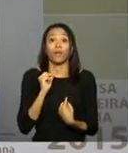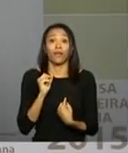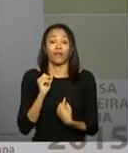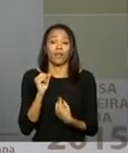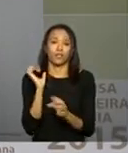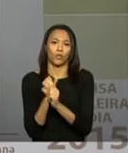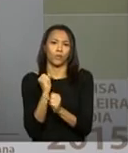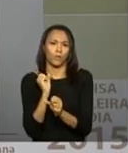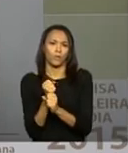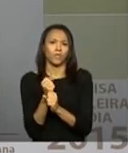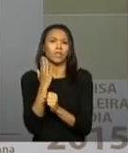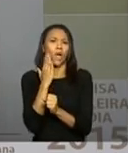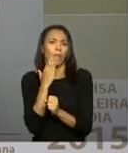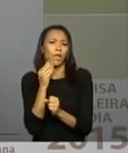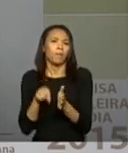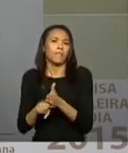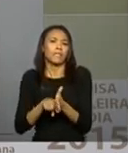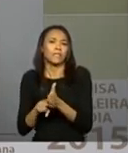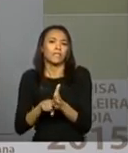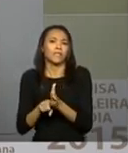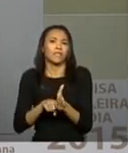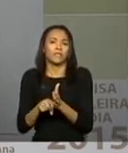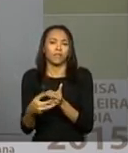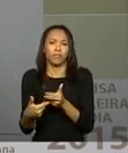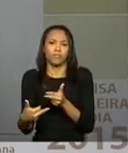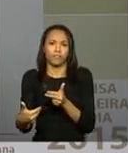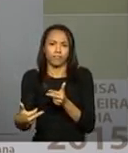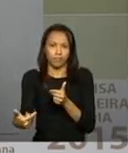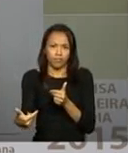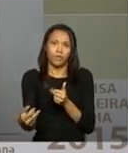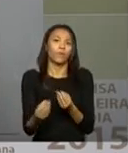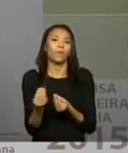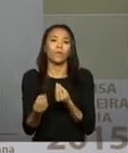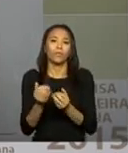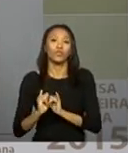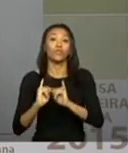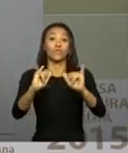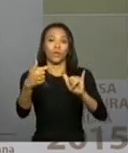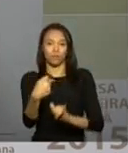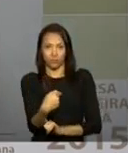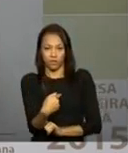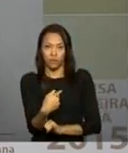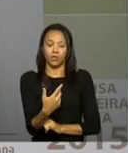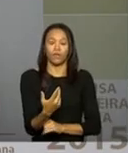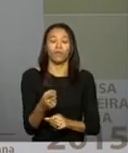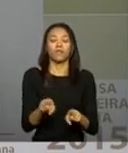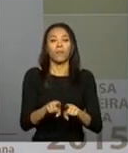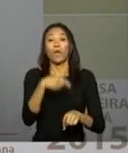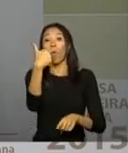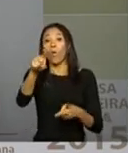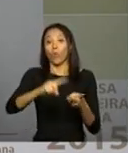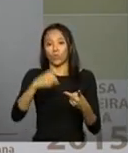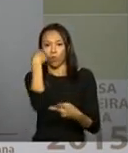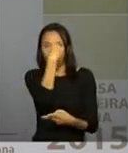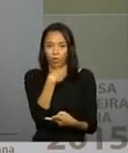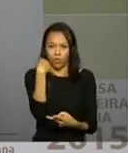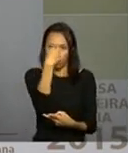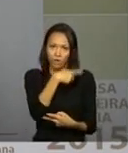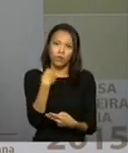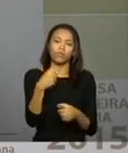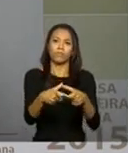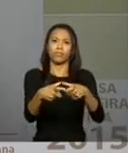como fazer a sua divisão de bolo publicitário. Em relação a horas, você tem esse crescimento.